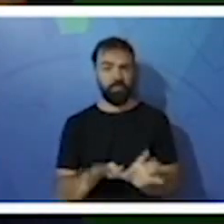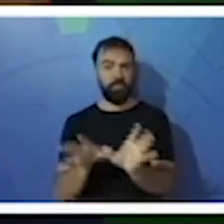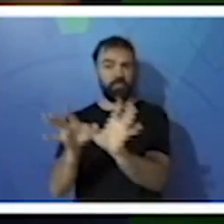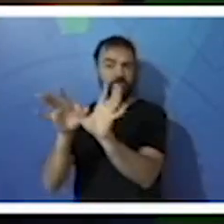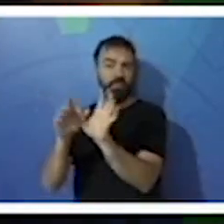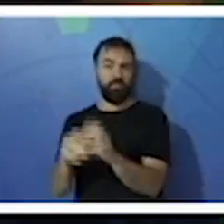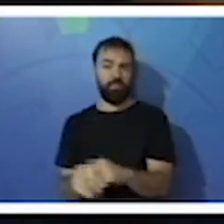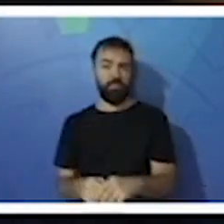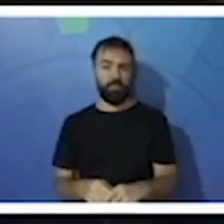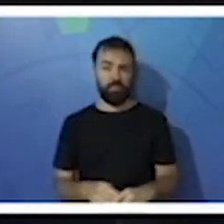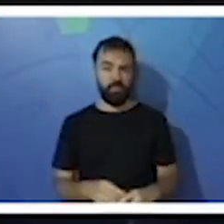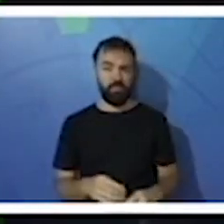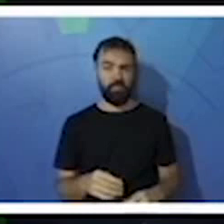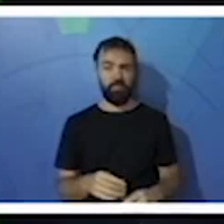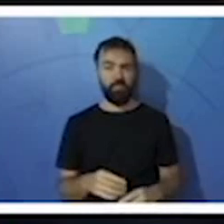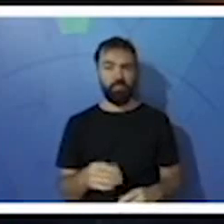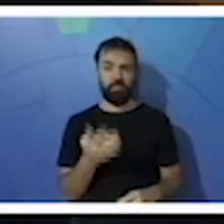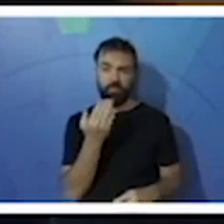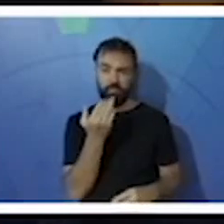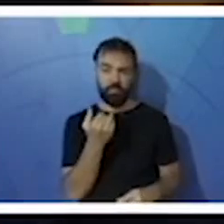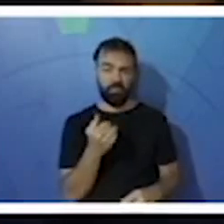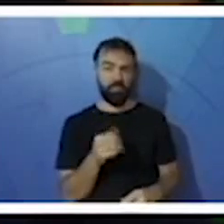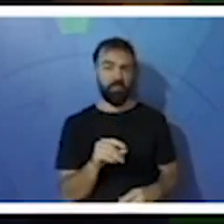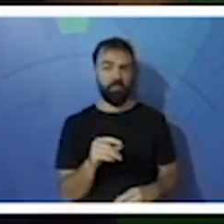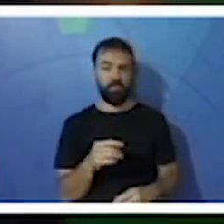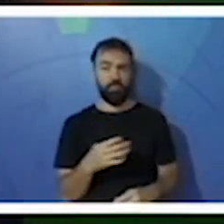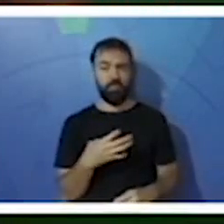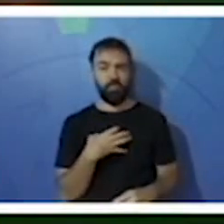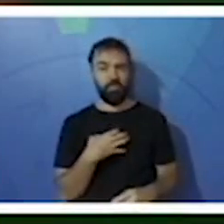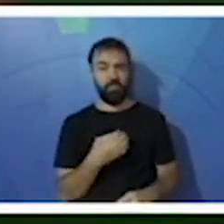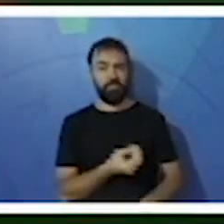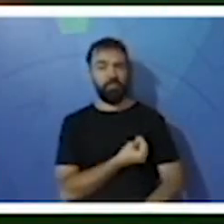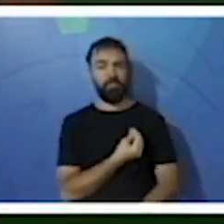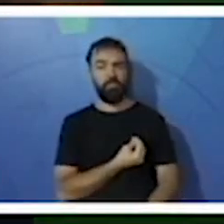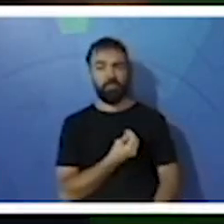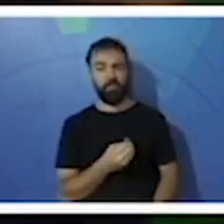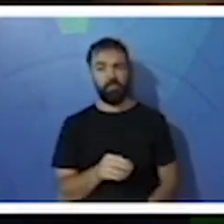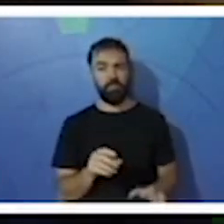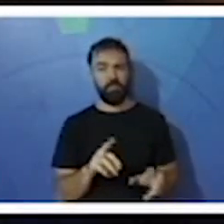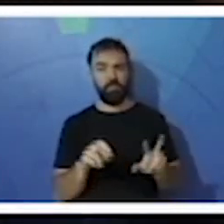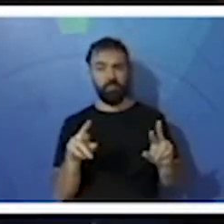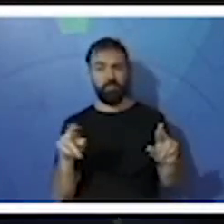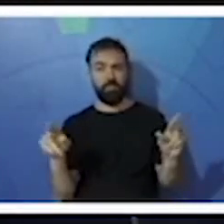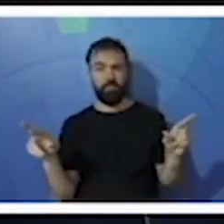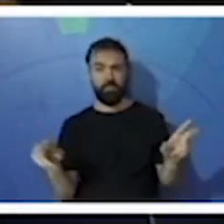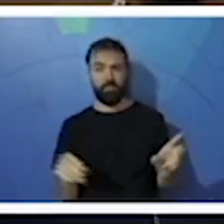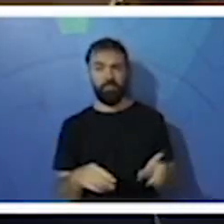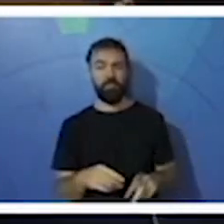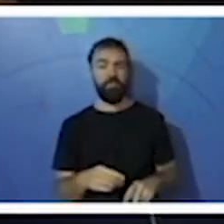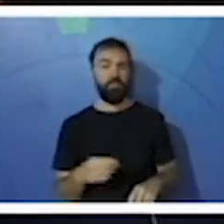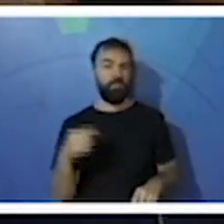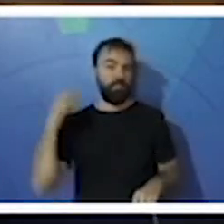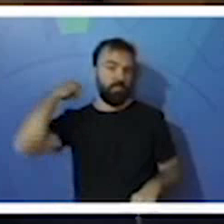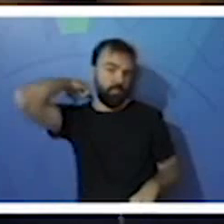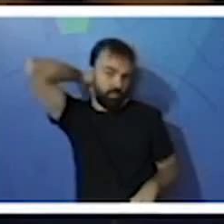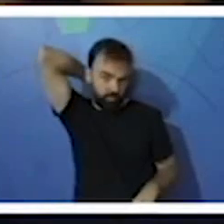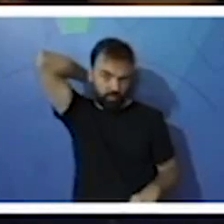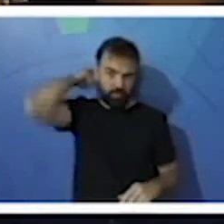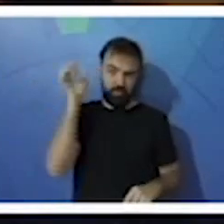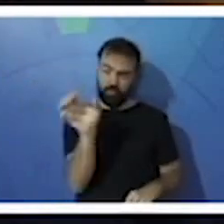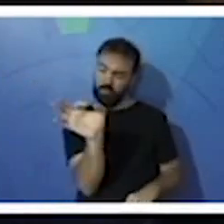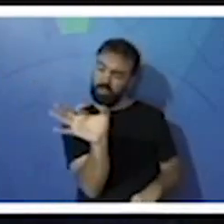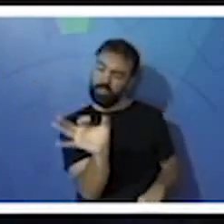aquecida, hábito alimentar, modo de vida, diversidade, coluna vertebral e